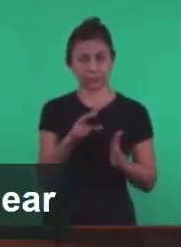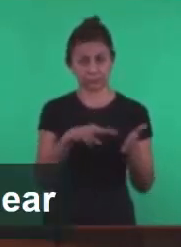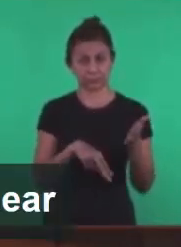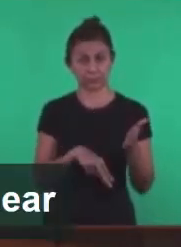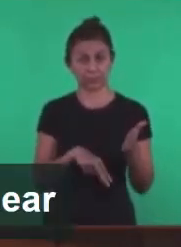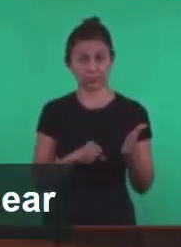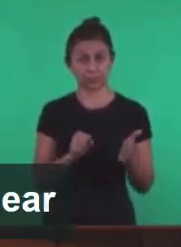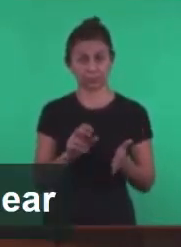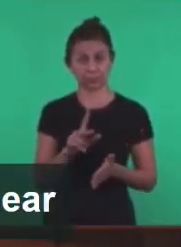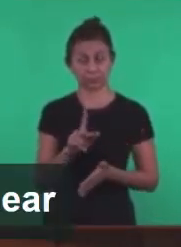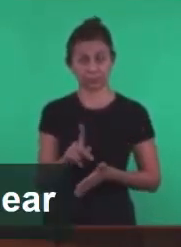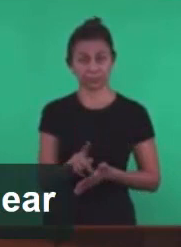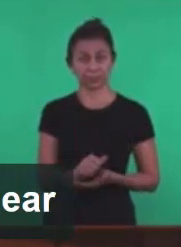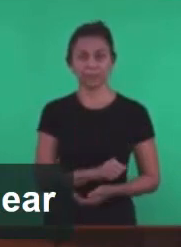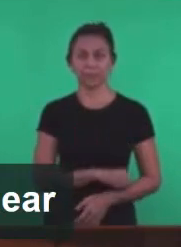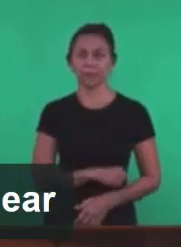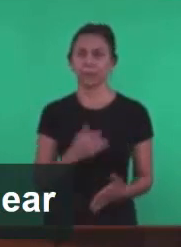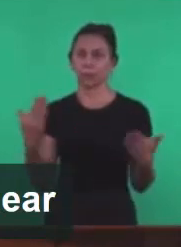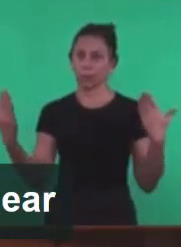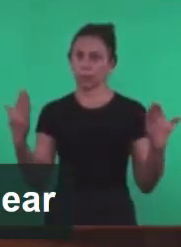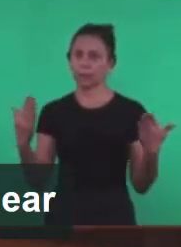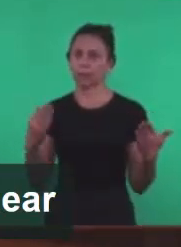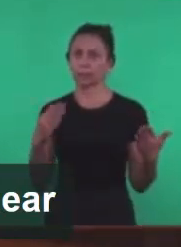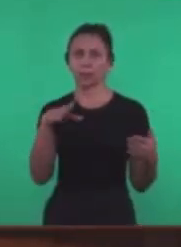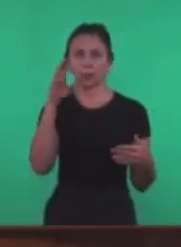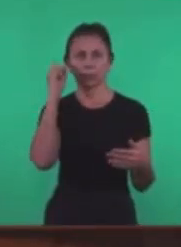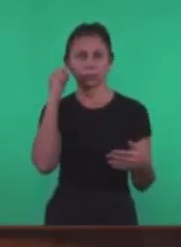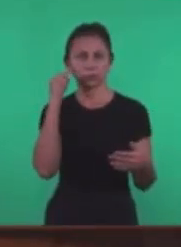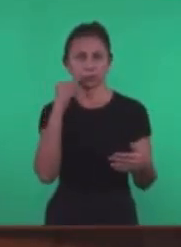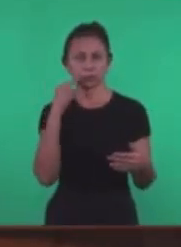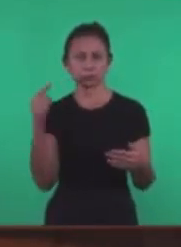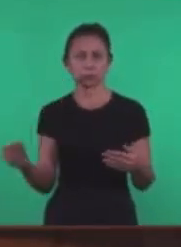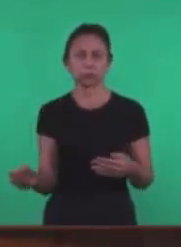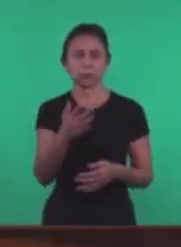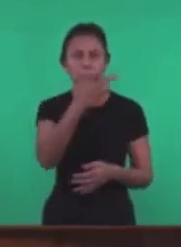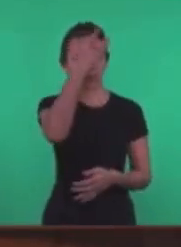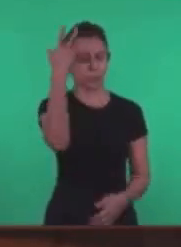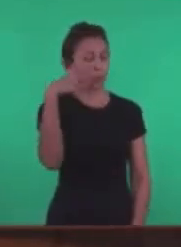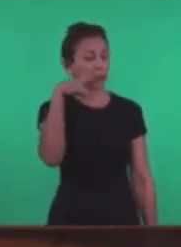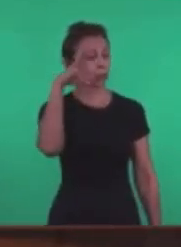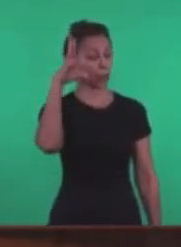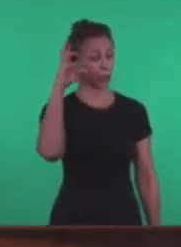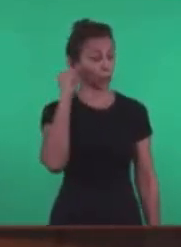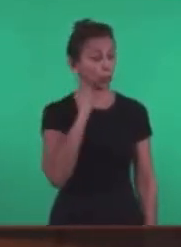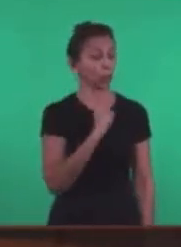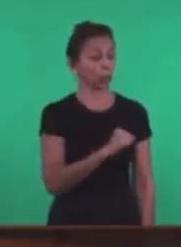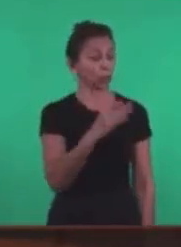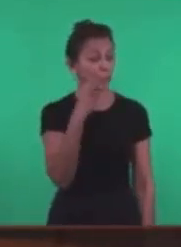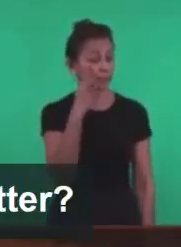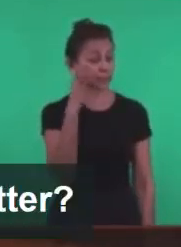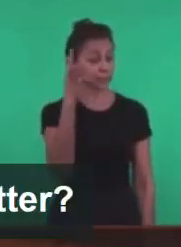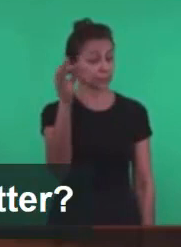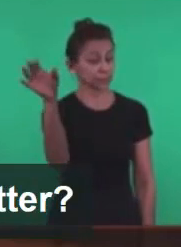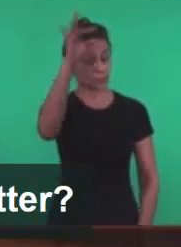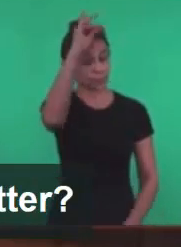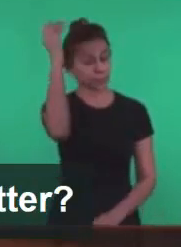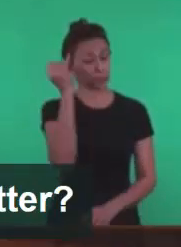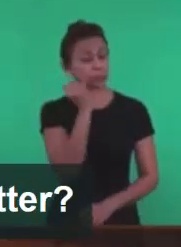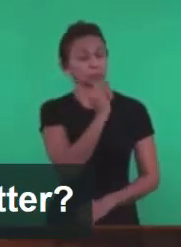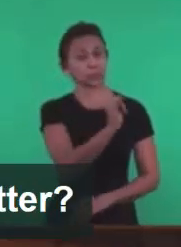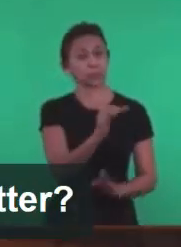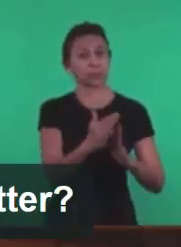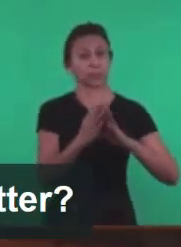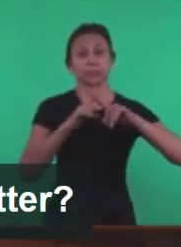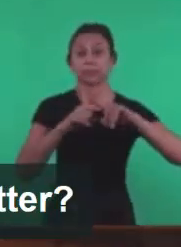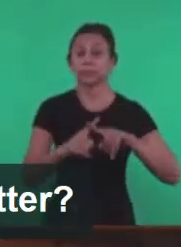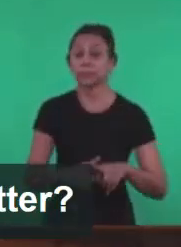lá Quem tem ouvidos Leamos Ouça O que o Espírito Diz Às igrejas O que é que o Espírito Diz A